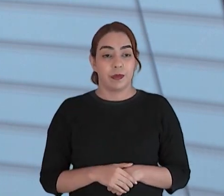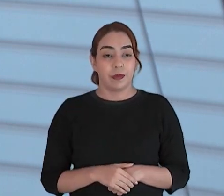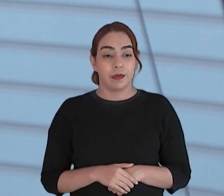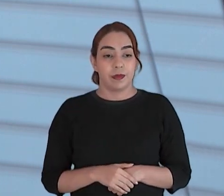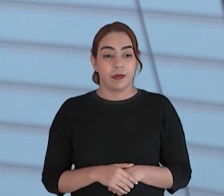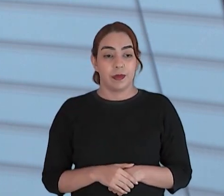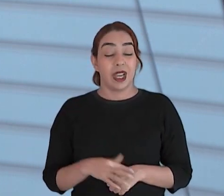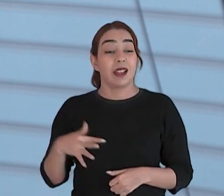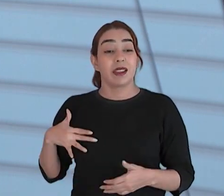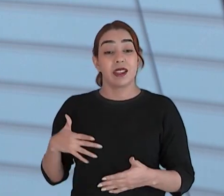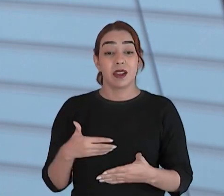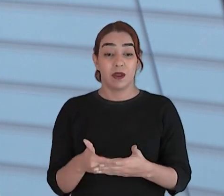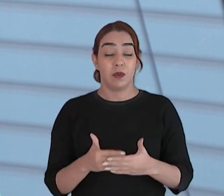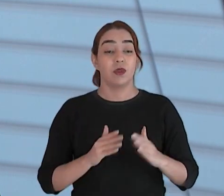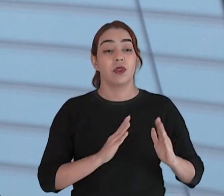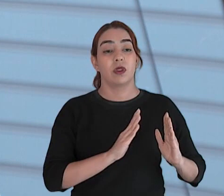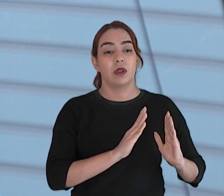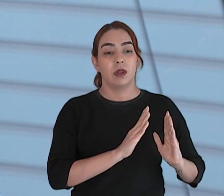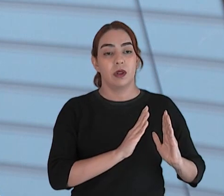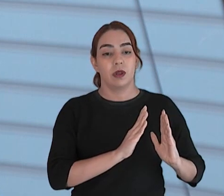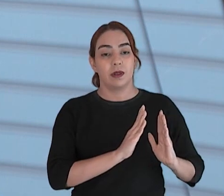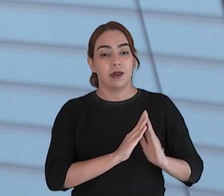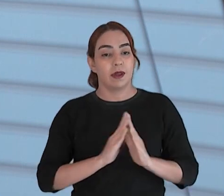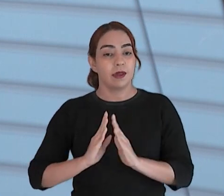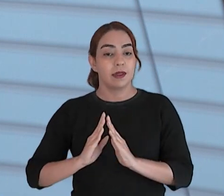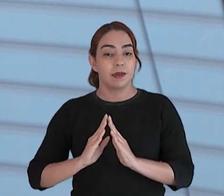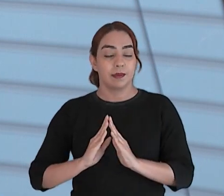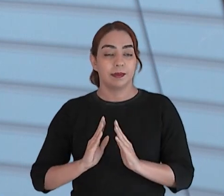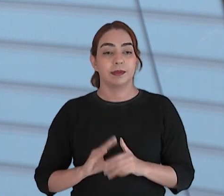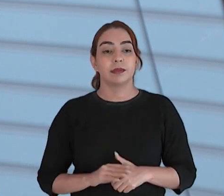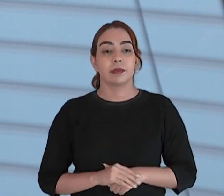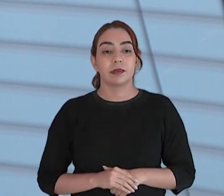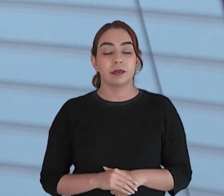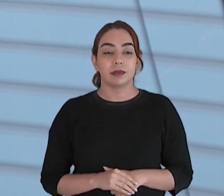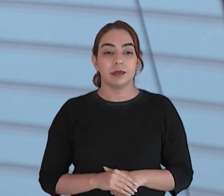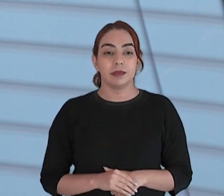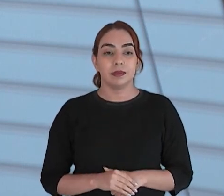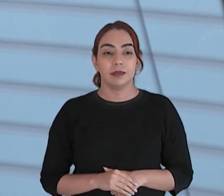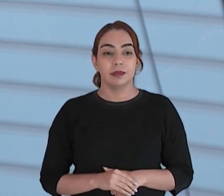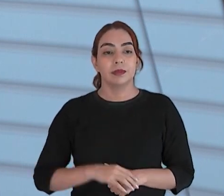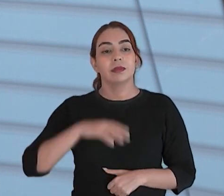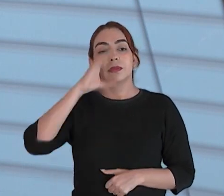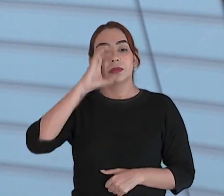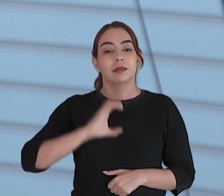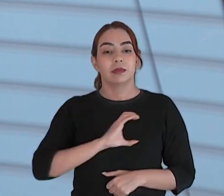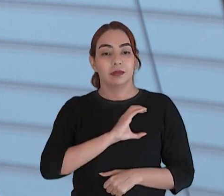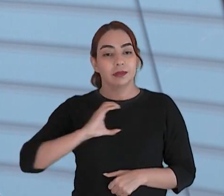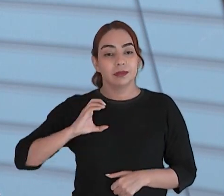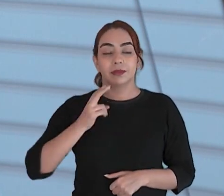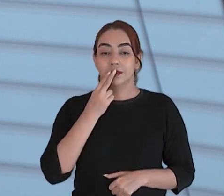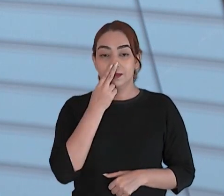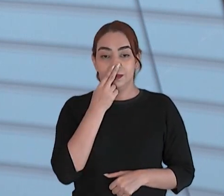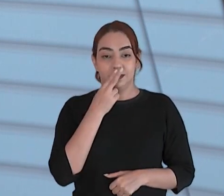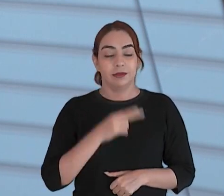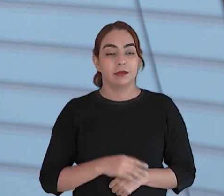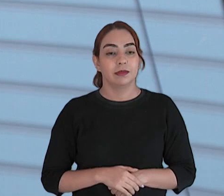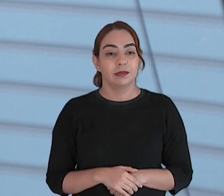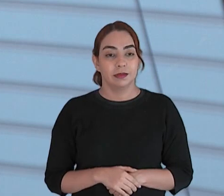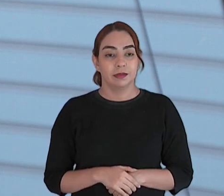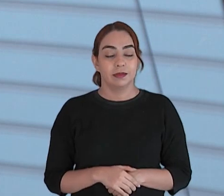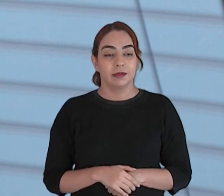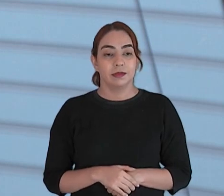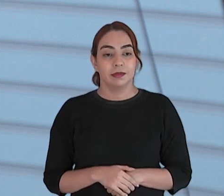na periferia da cidade. É cristão evangélico e é